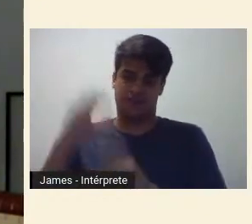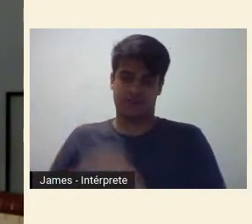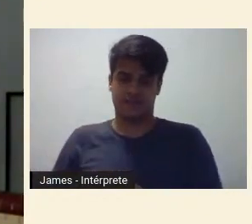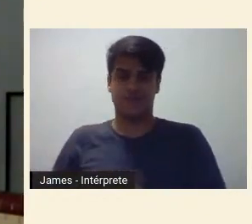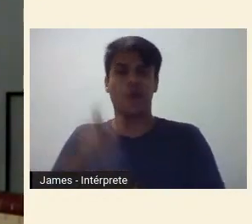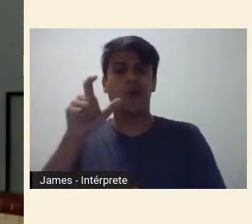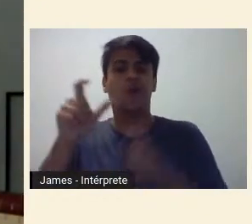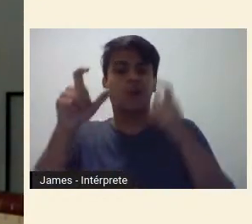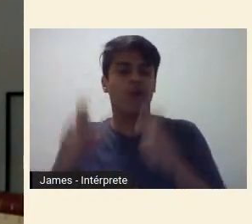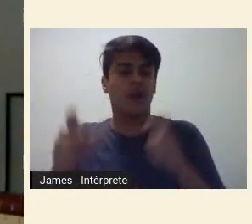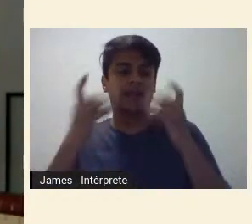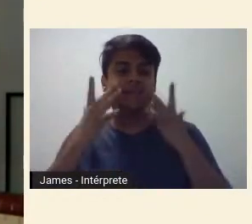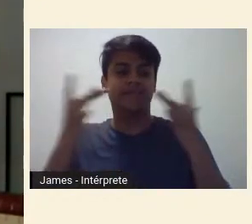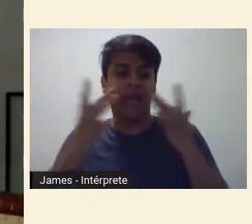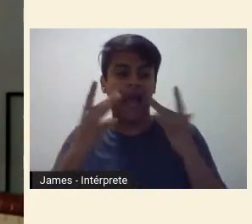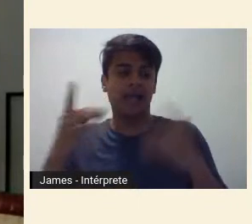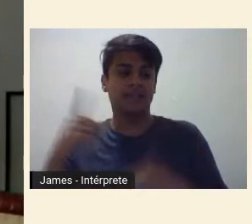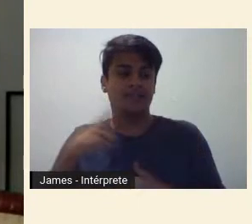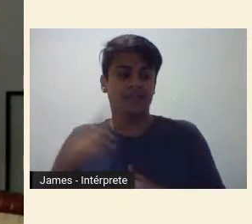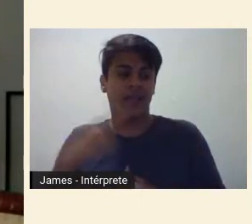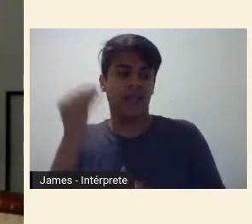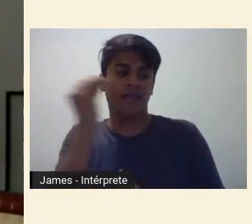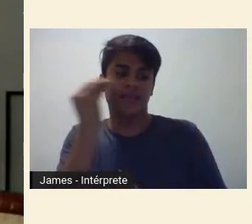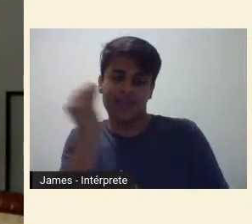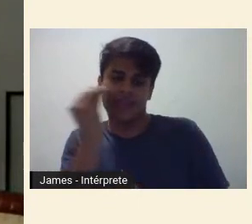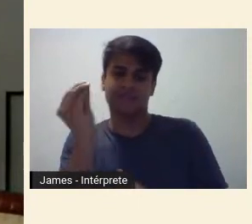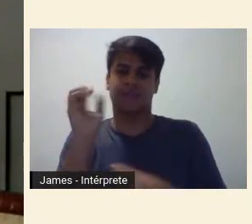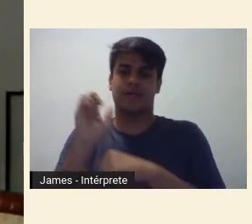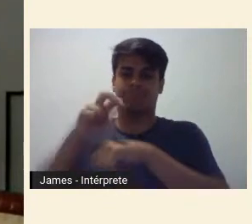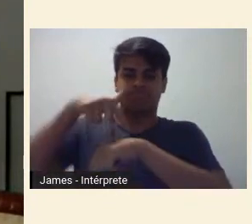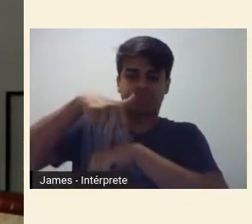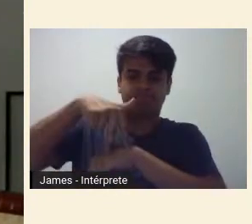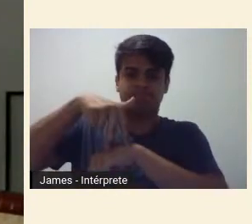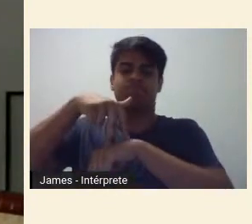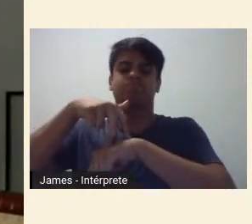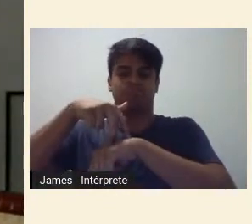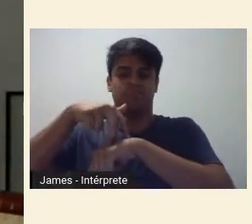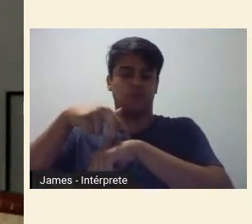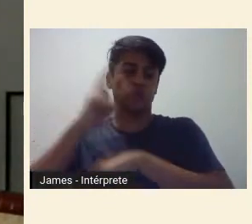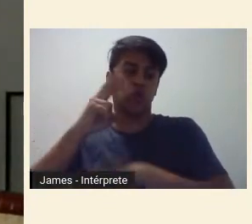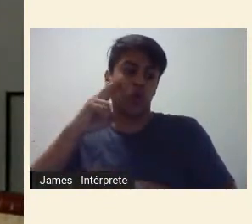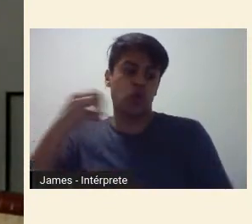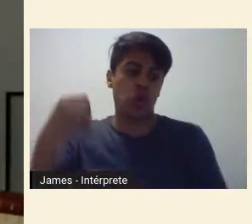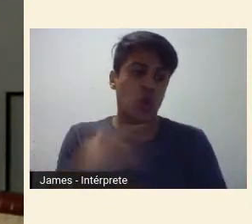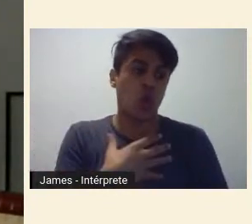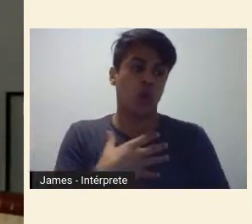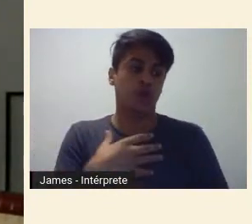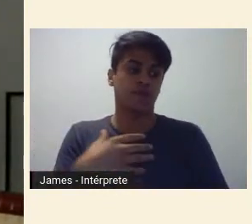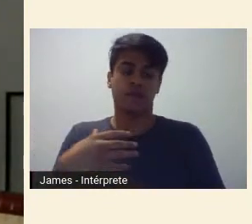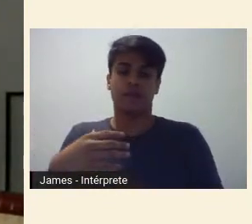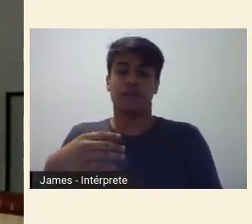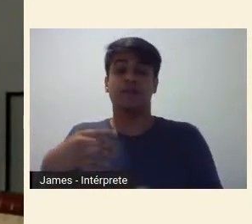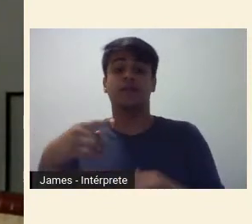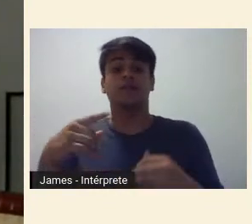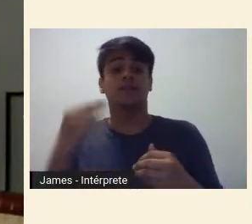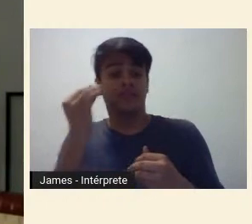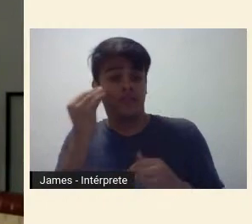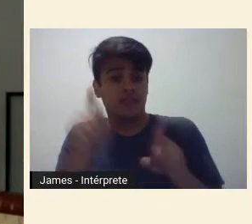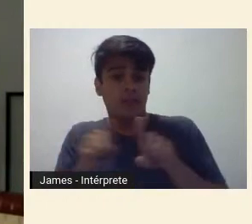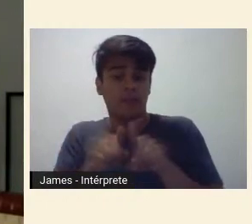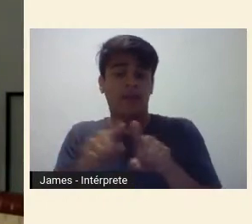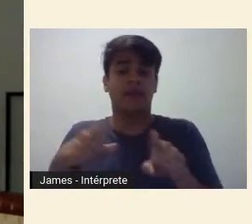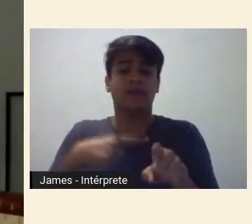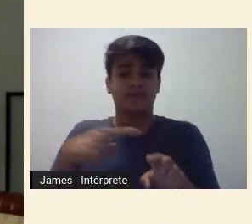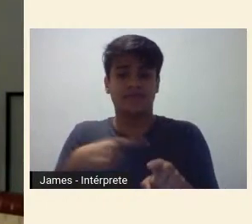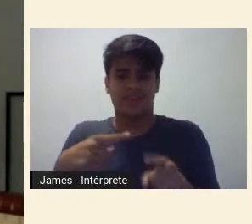municipal, fundar uma nova origem de uma outra história moderna brasileira, dessa vez com a matriz ligada às populações fruto da